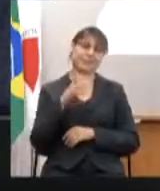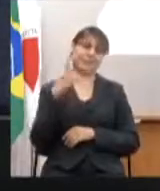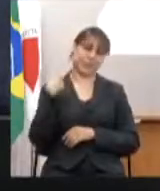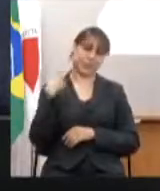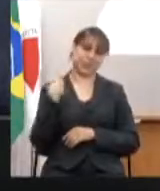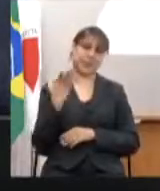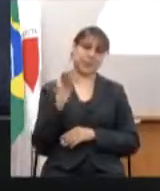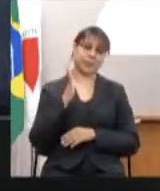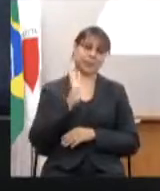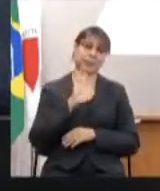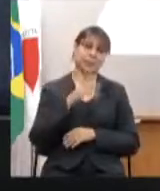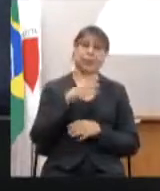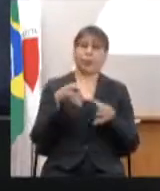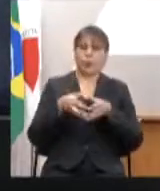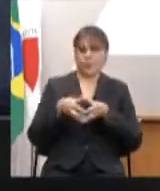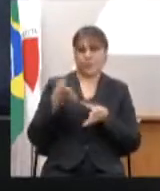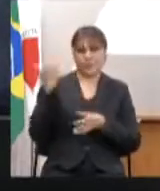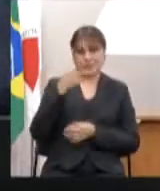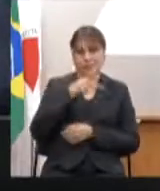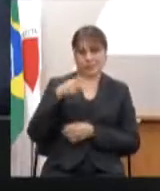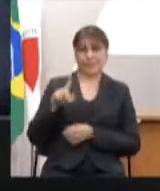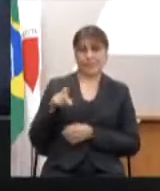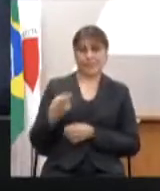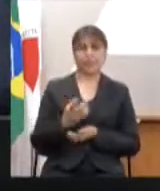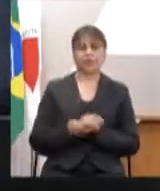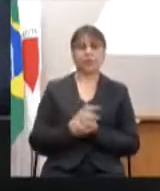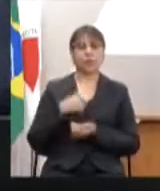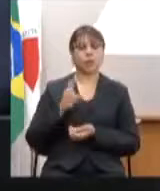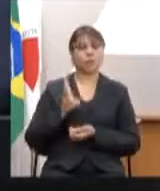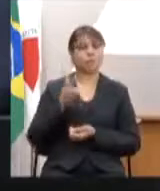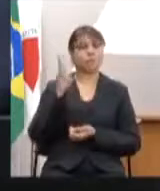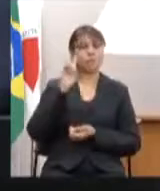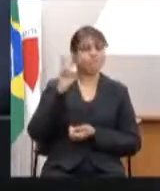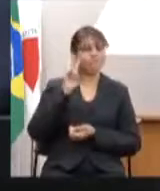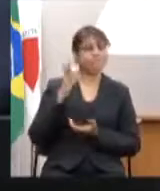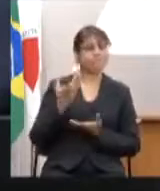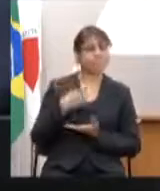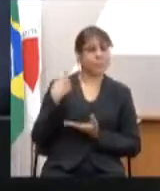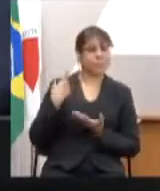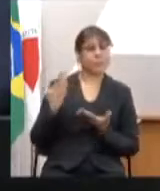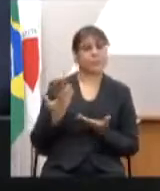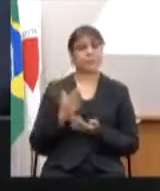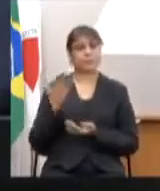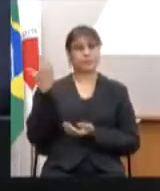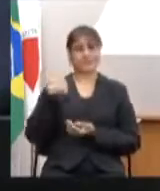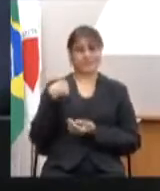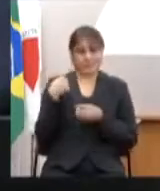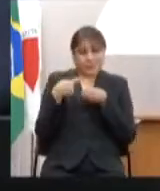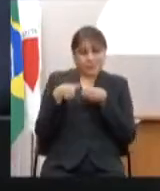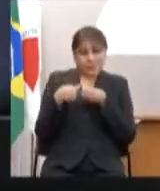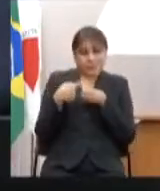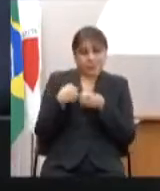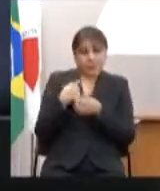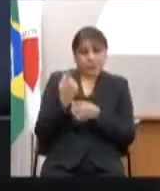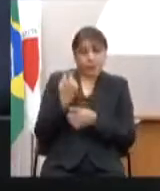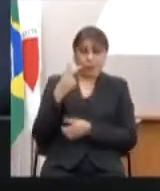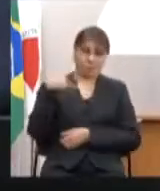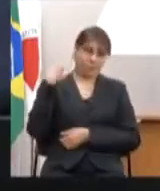anos. Eu sempre relembro, deputado André, eu lá no interior, ainda vereador,